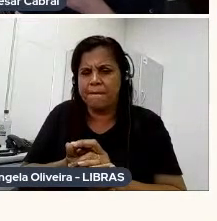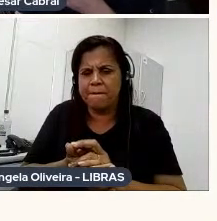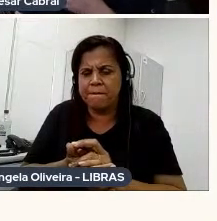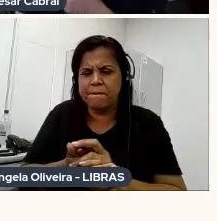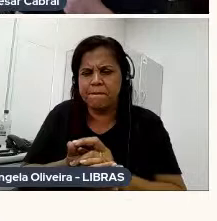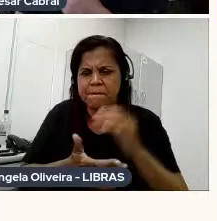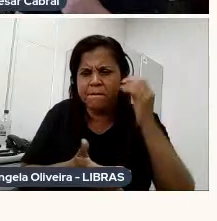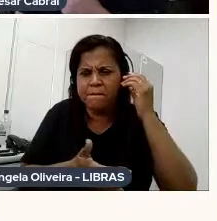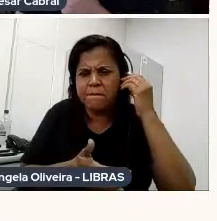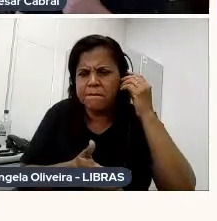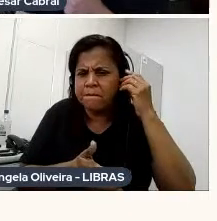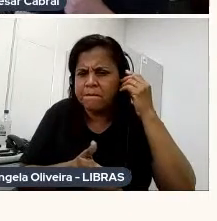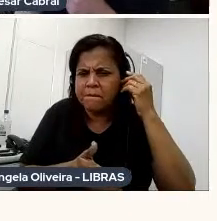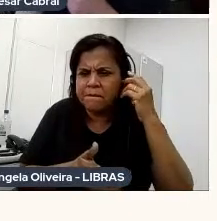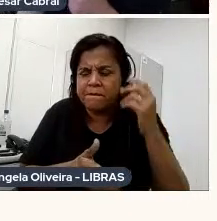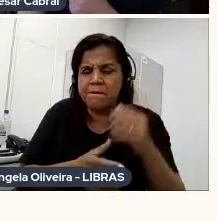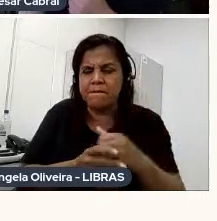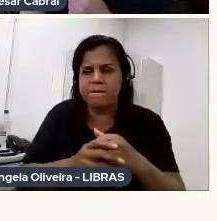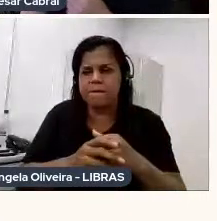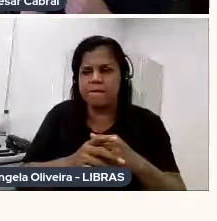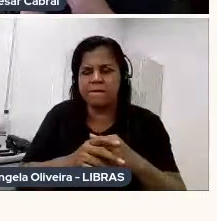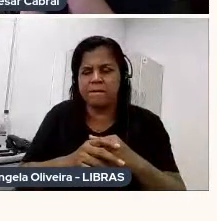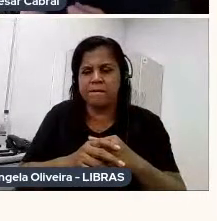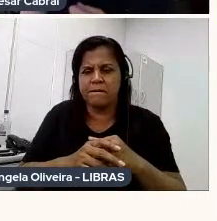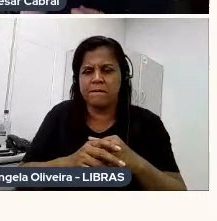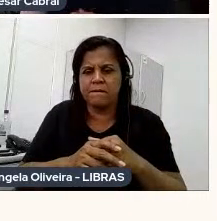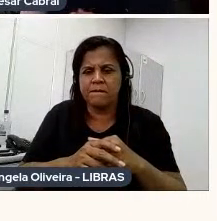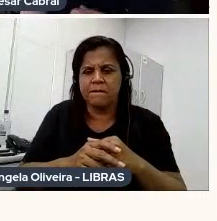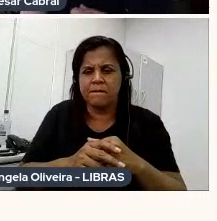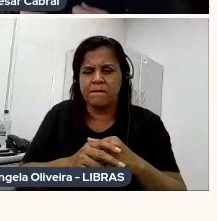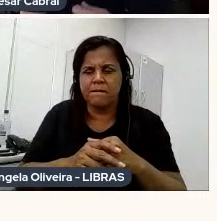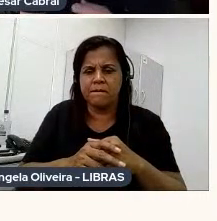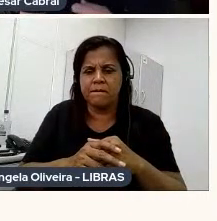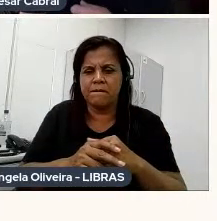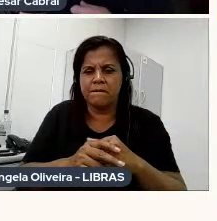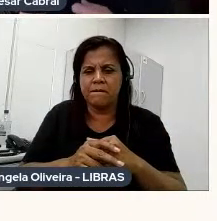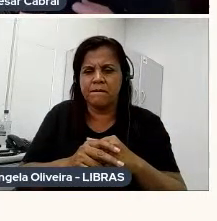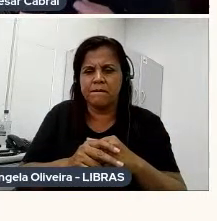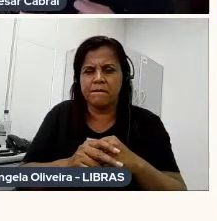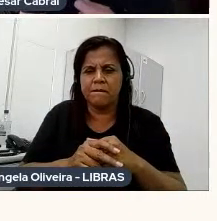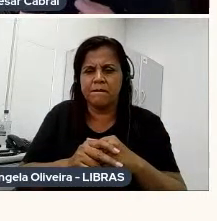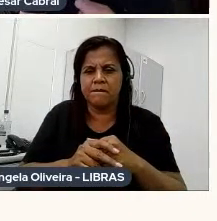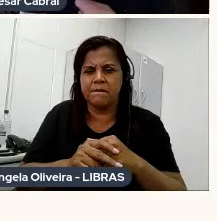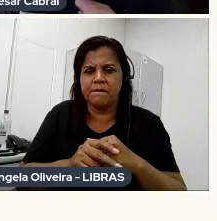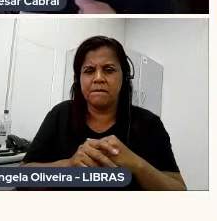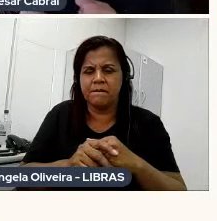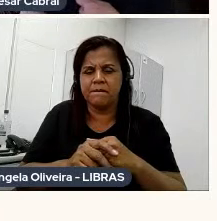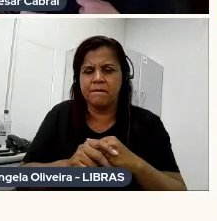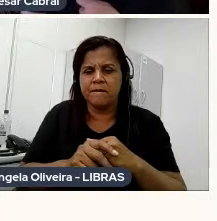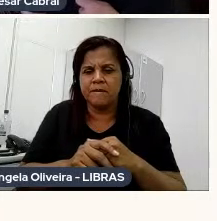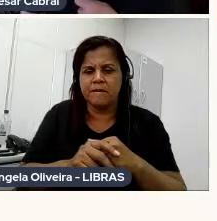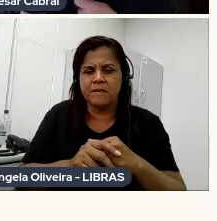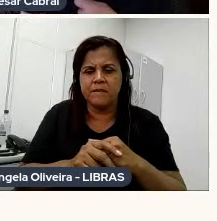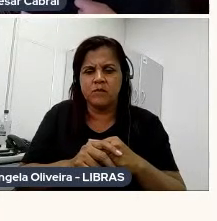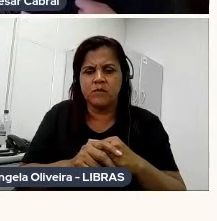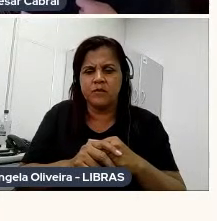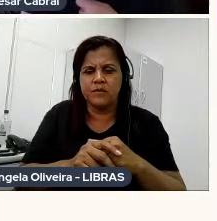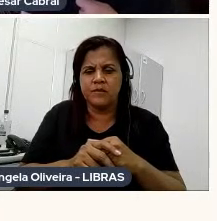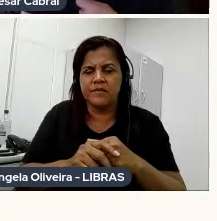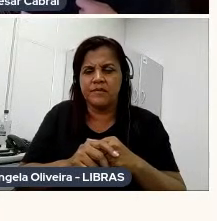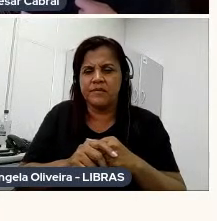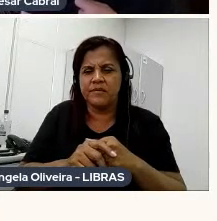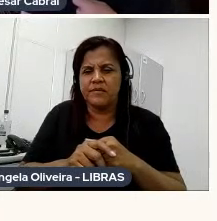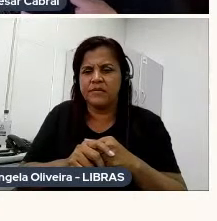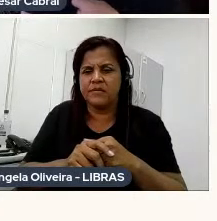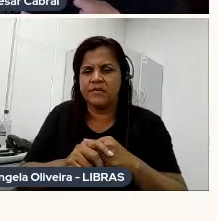mas o motivo de ele ter matado a rebordosa, certamente, ele deve ter feito um texto ou não deve ter